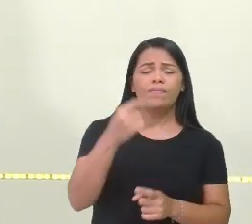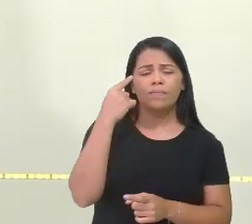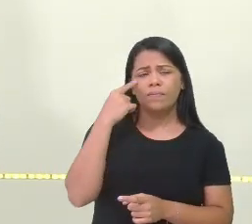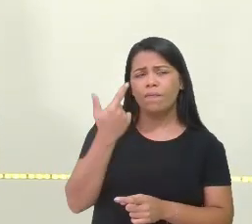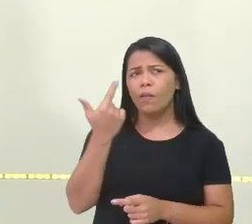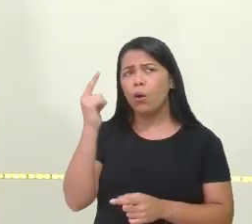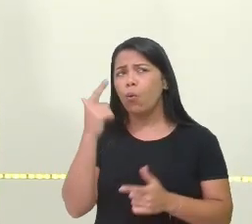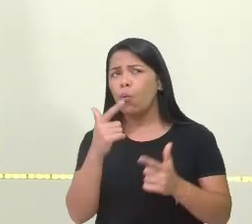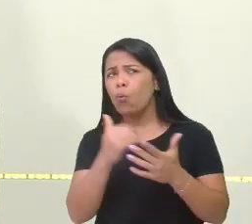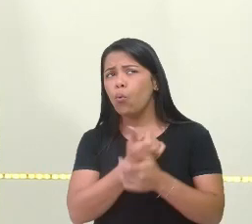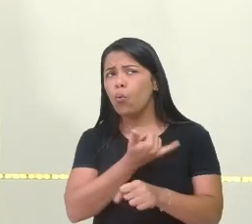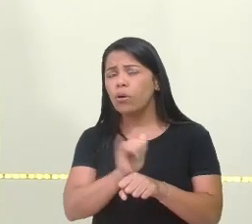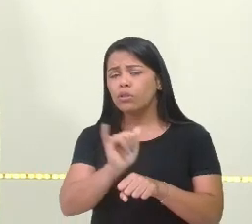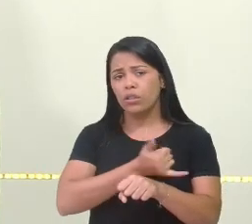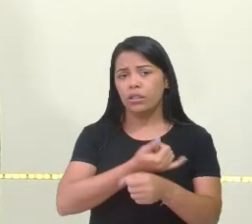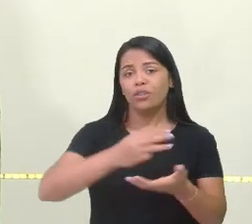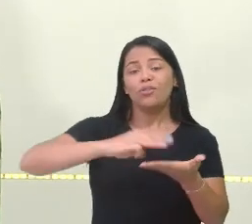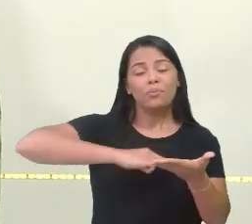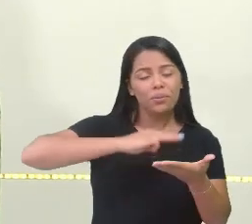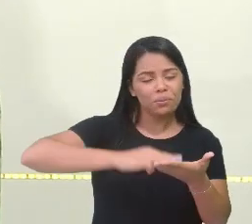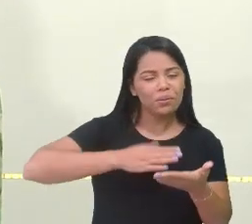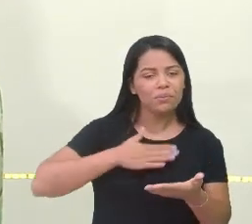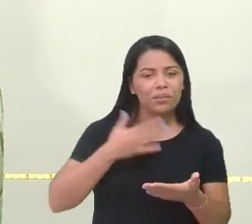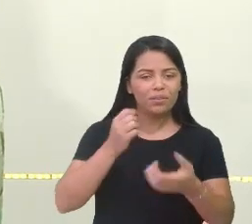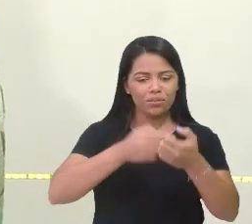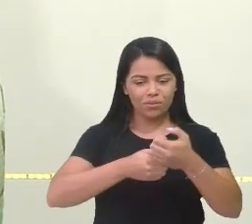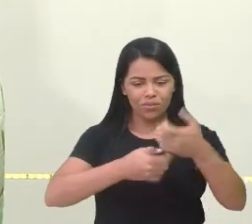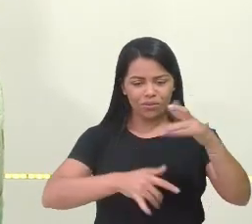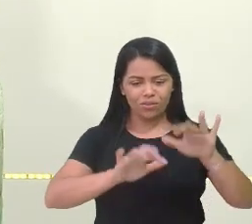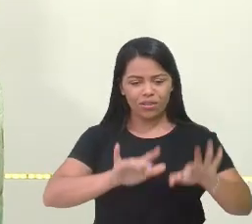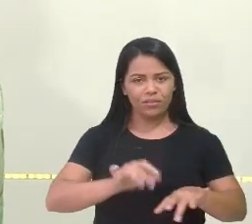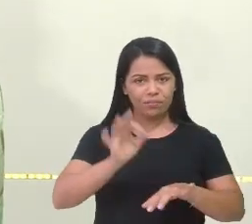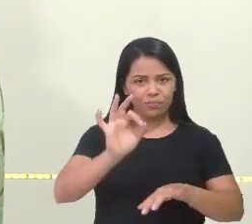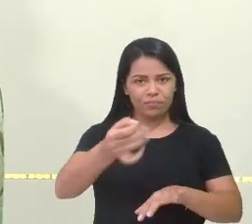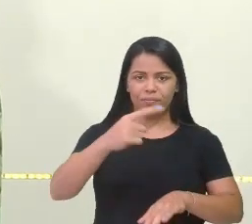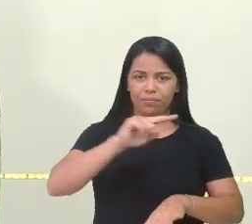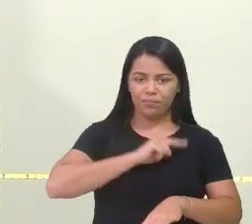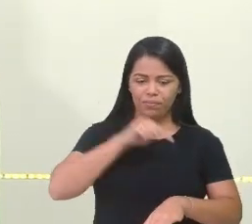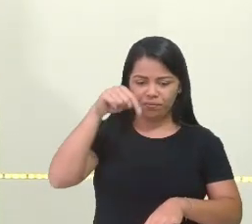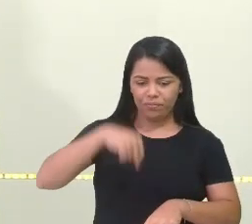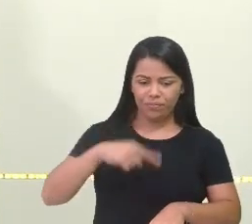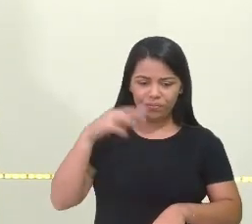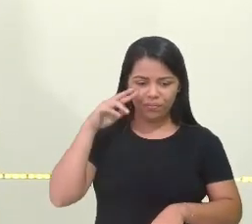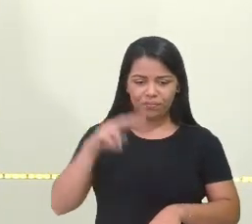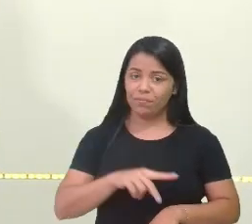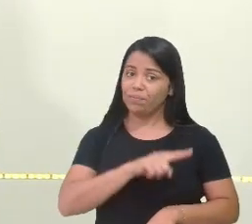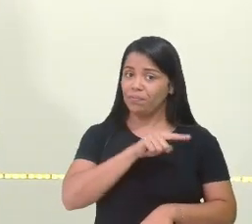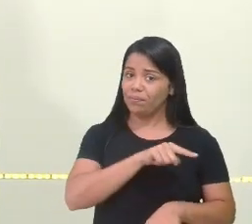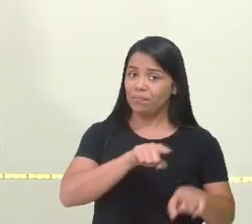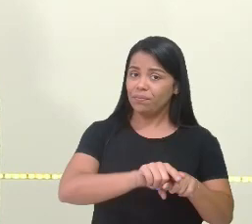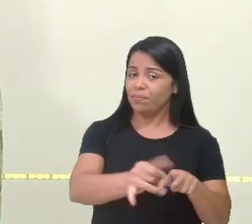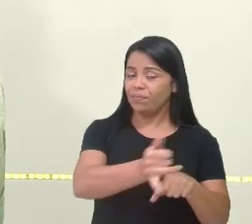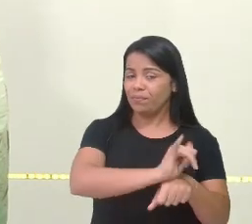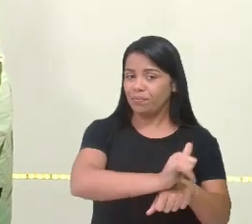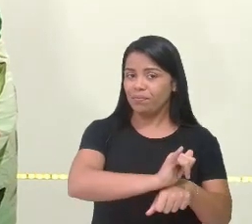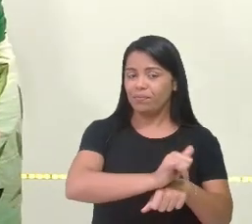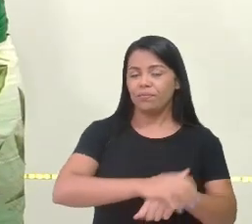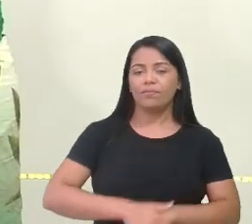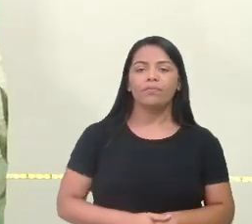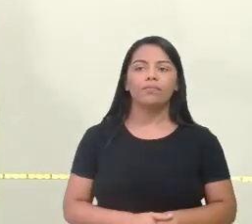estratégia, conta aí pra gente no chat como você pensou, tá bom? Que a gente tá acompanhando lá também no YouTube.